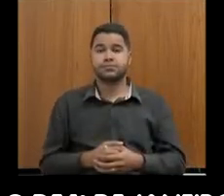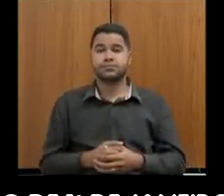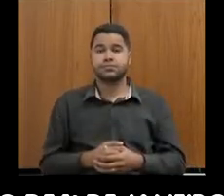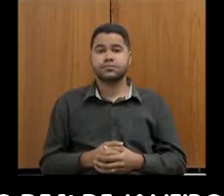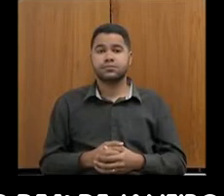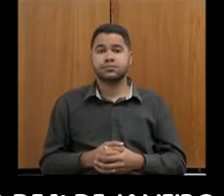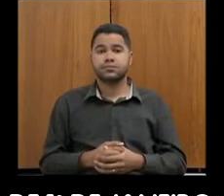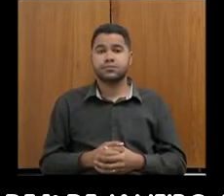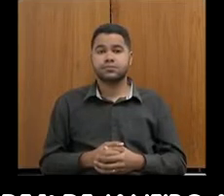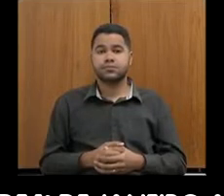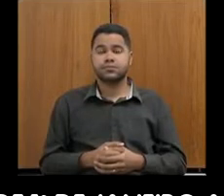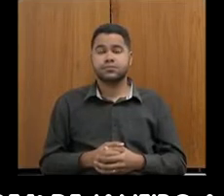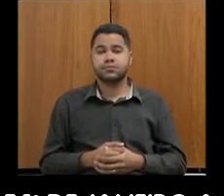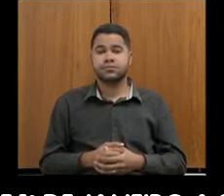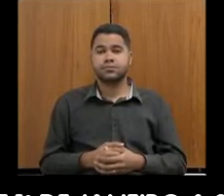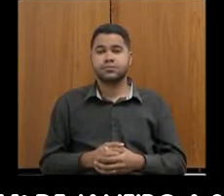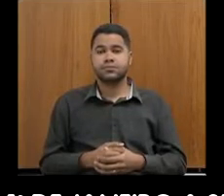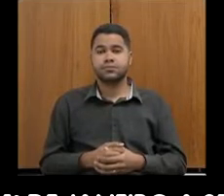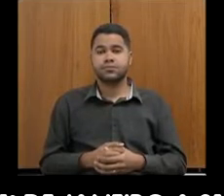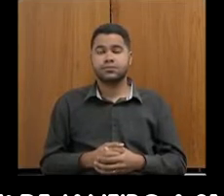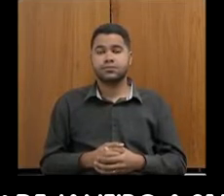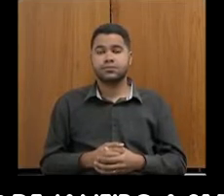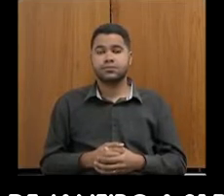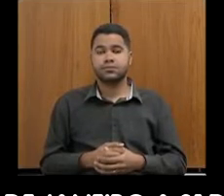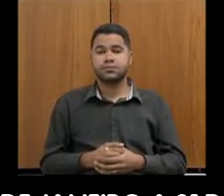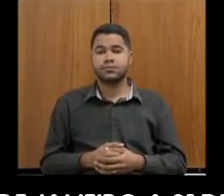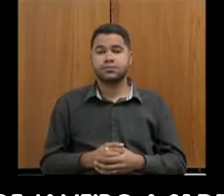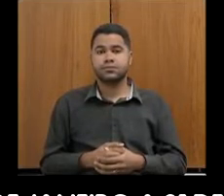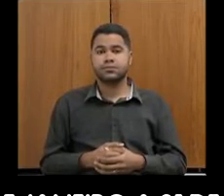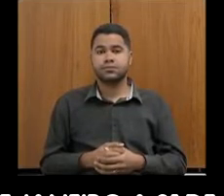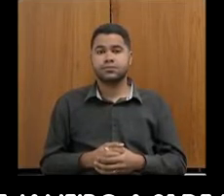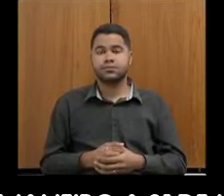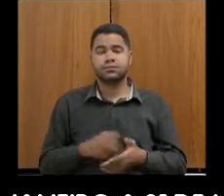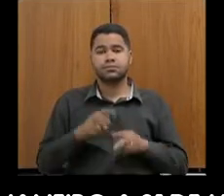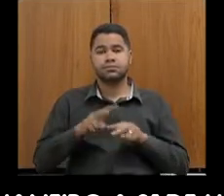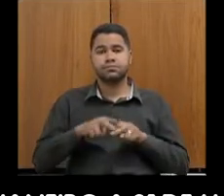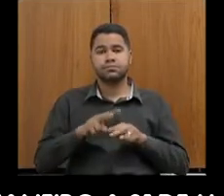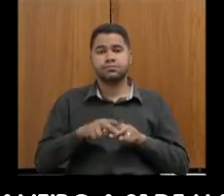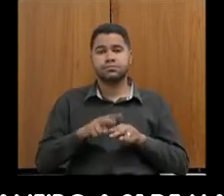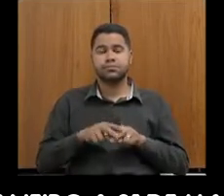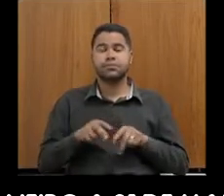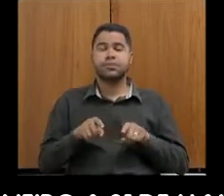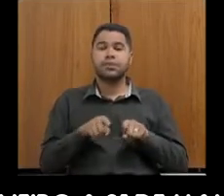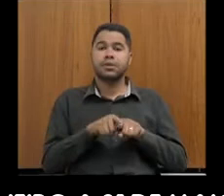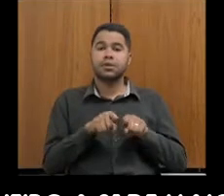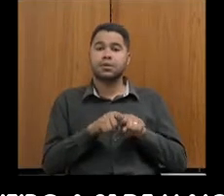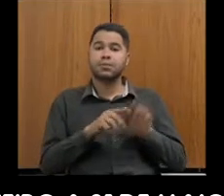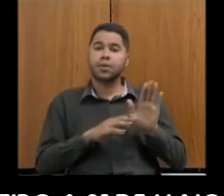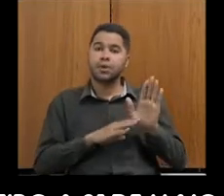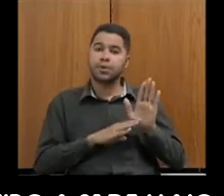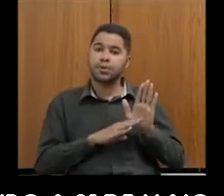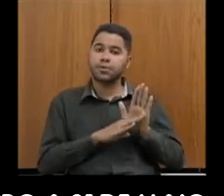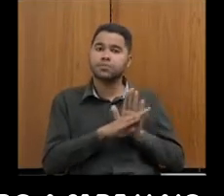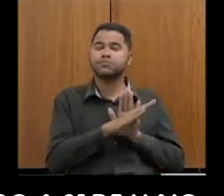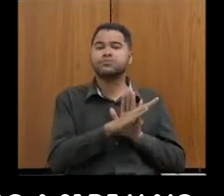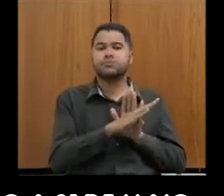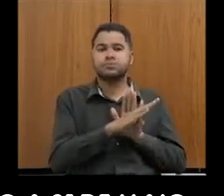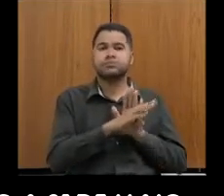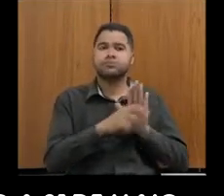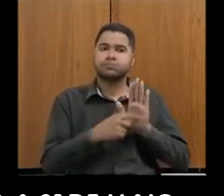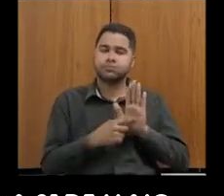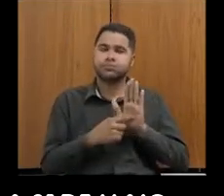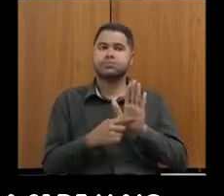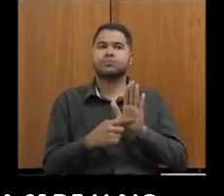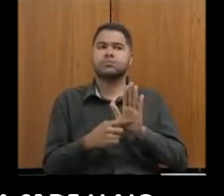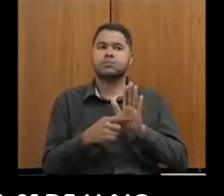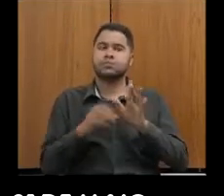do Estado por tema de quem é o gestor, e o problema do índice que ele assumiu, ele tem que ordenar e